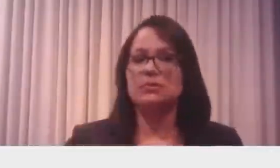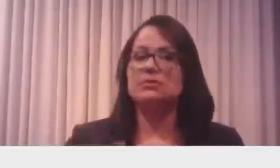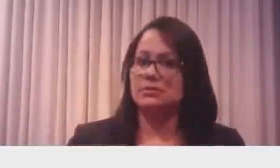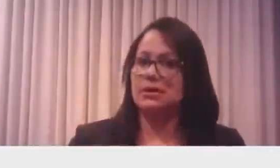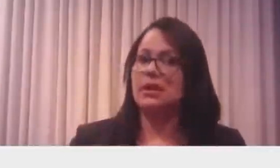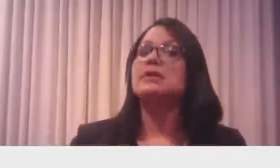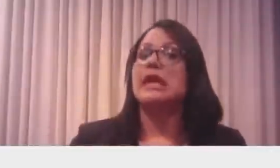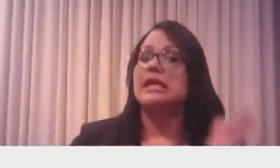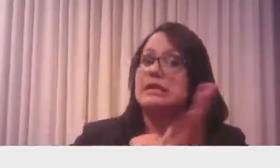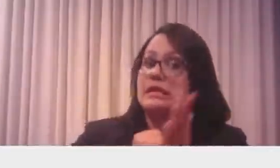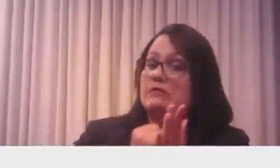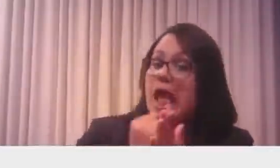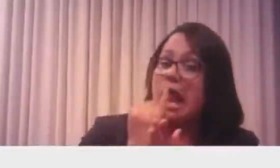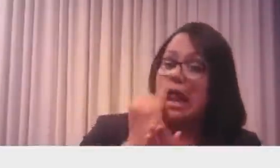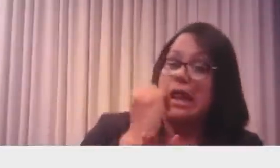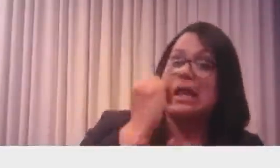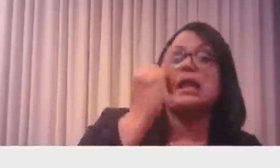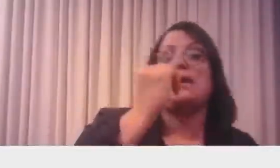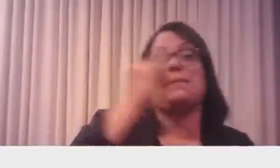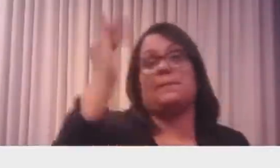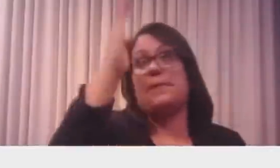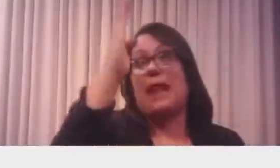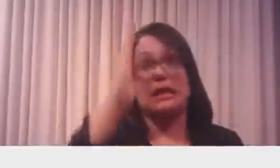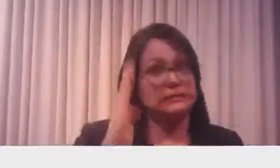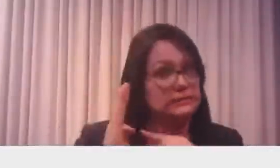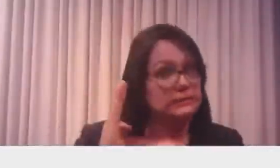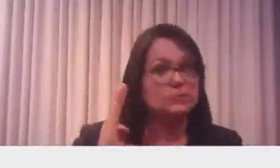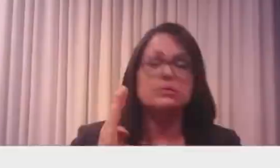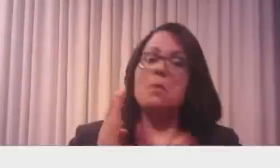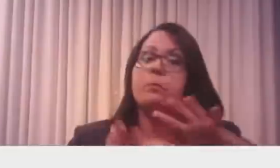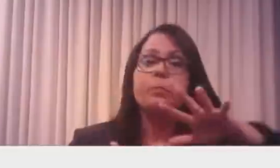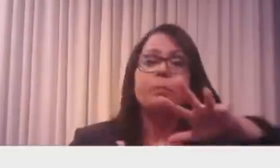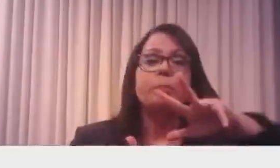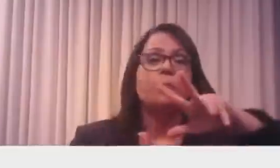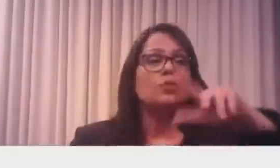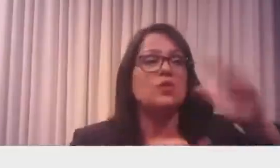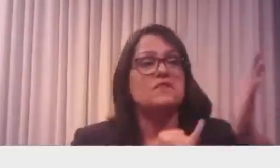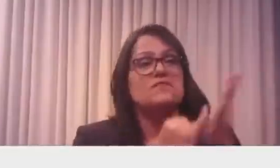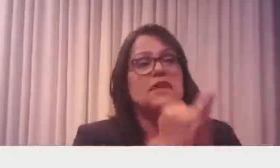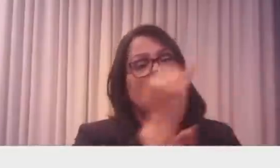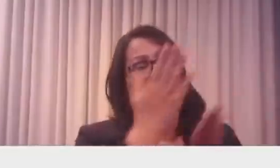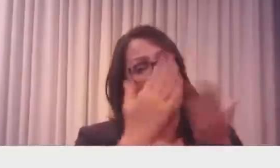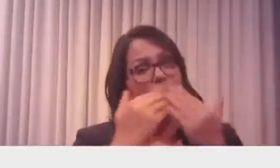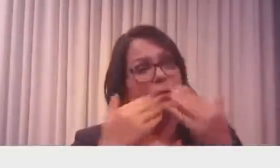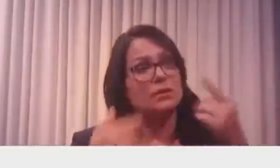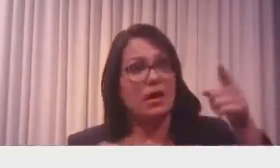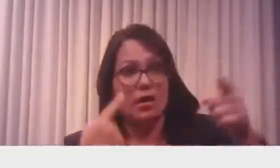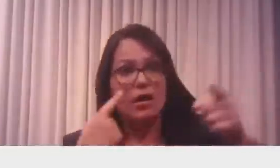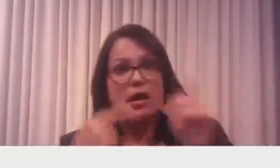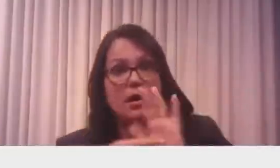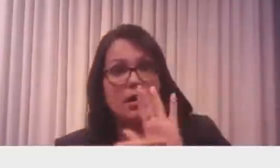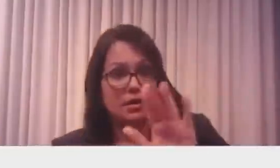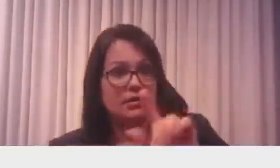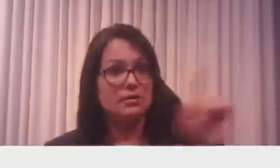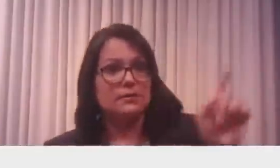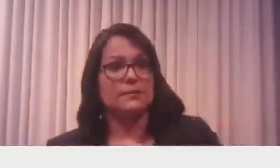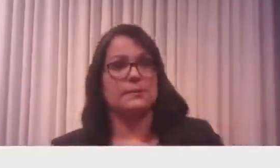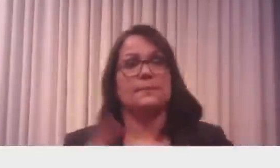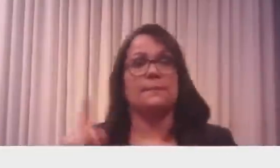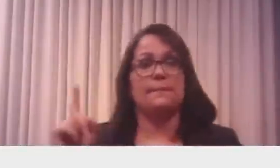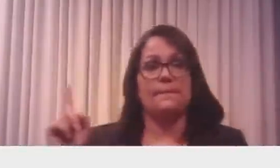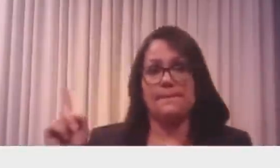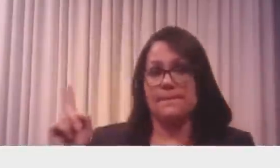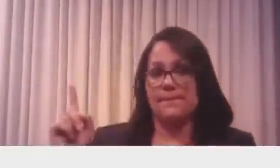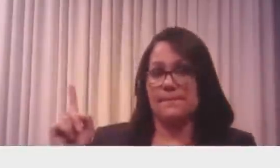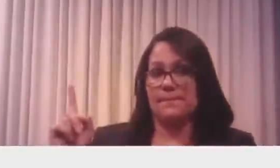produtos alimentícios no mundo todo, não é apenas no Brasil. Quando fala em inflação, está aqui a CNN. Europa